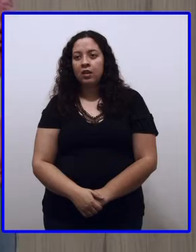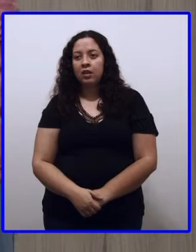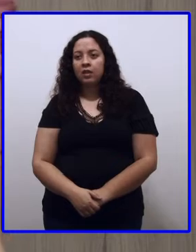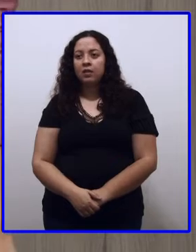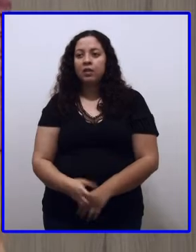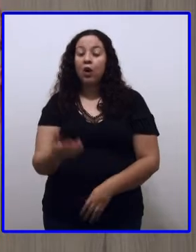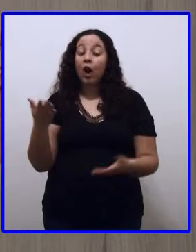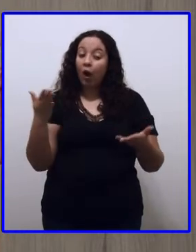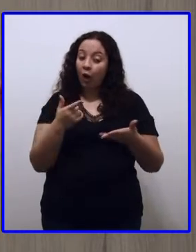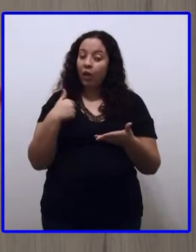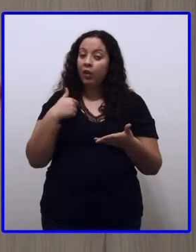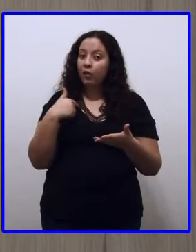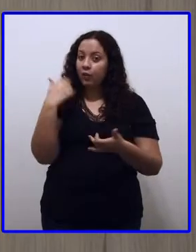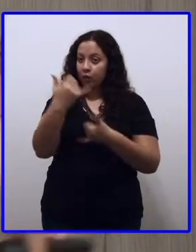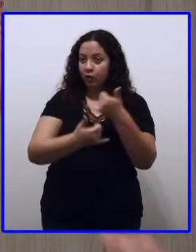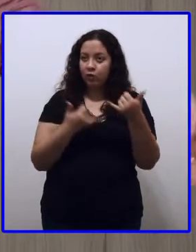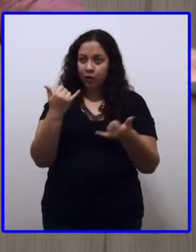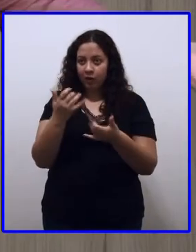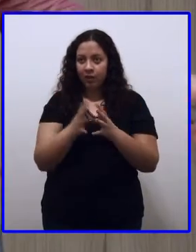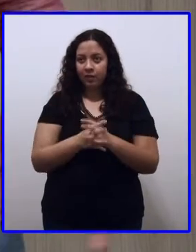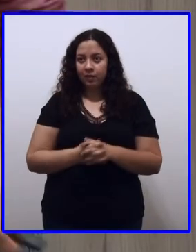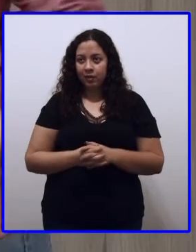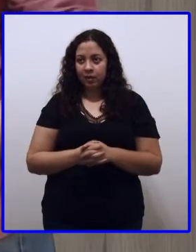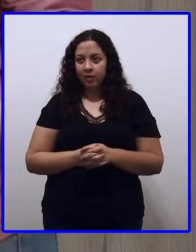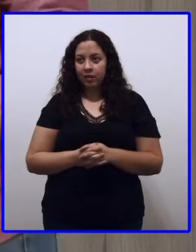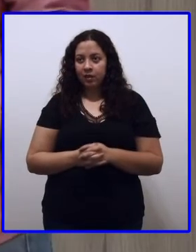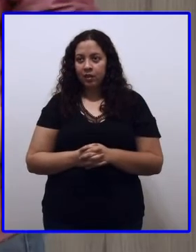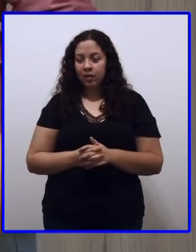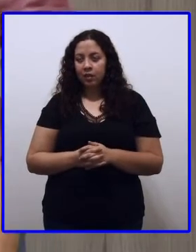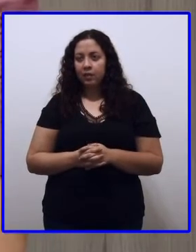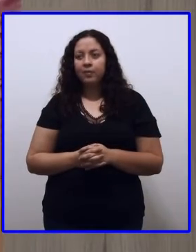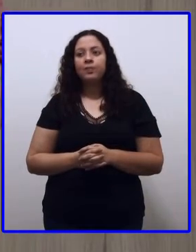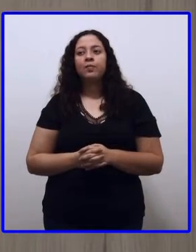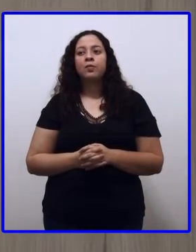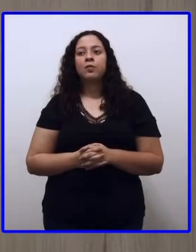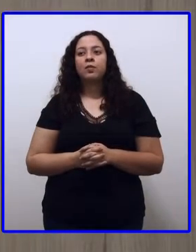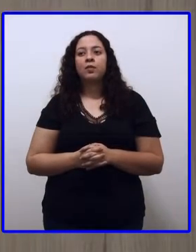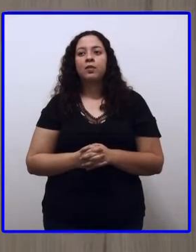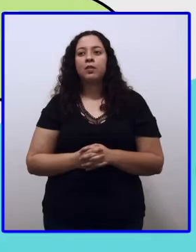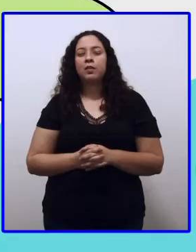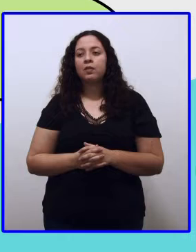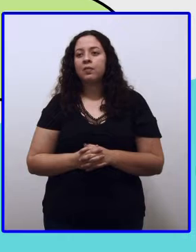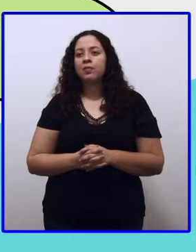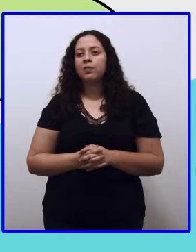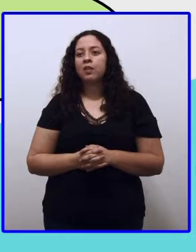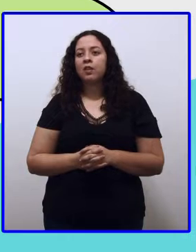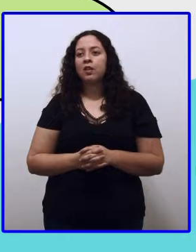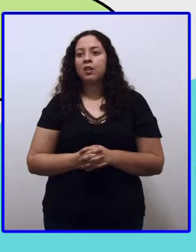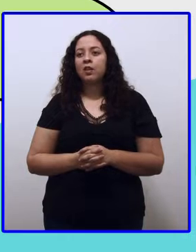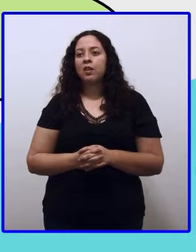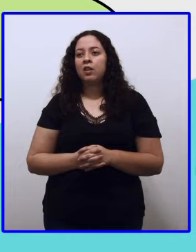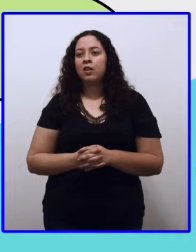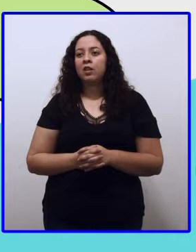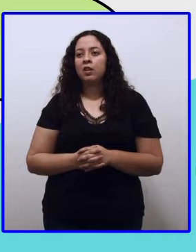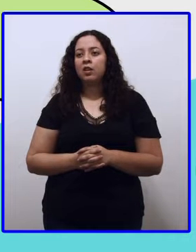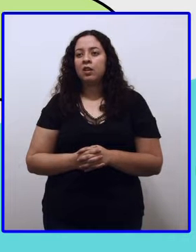e agora é a minha vez de jogar. Ai, eu vou ser muito esperta. Eu vou usar a mesma palavrinha. Prô Camila, pode clicar aí na primeira palavra.